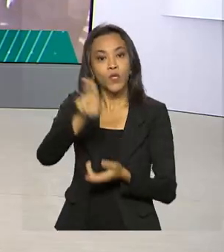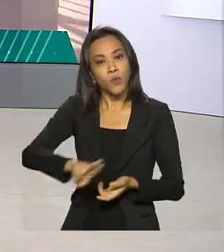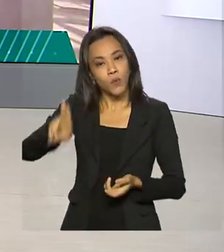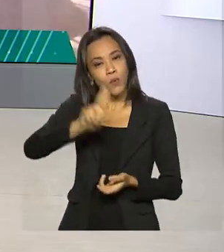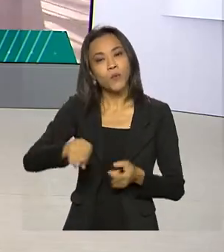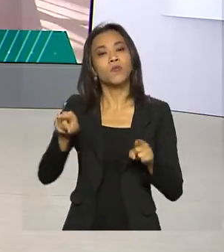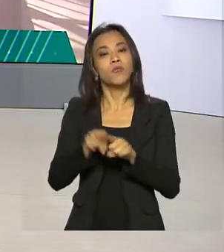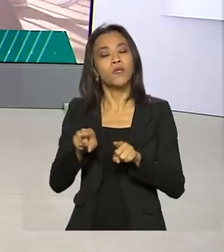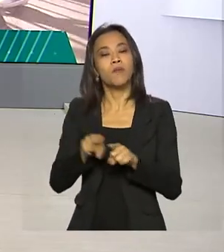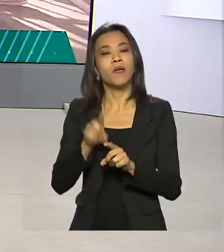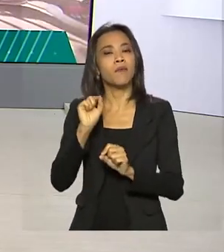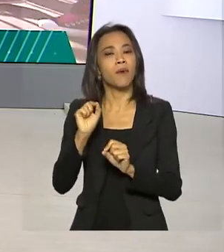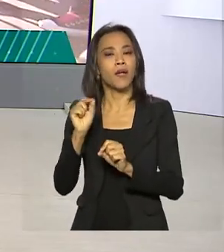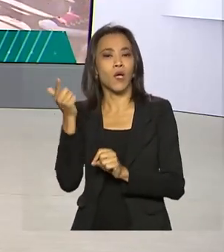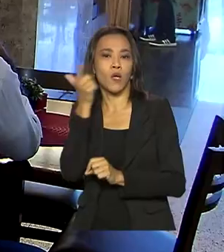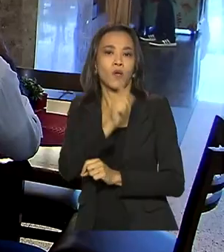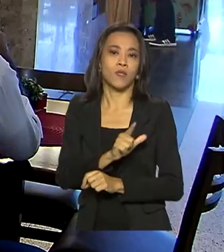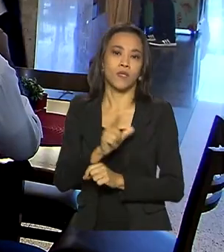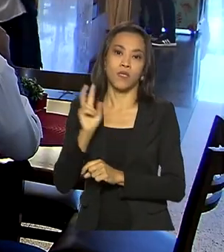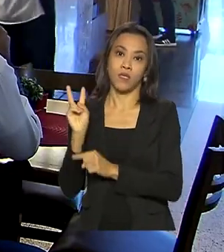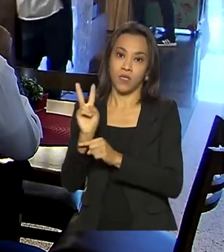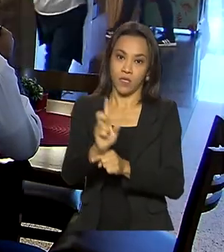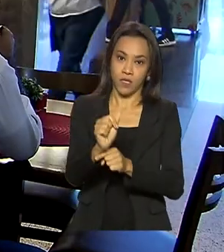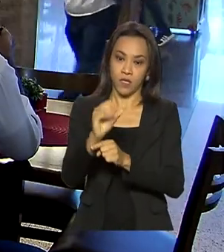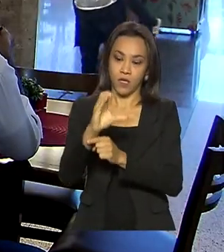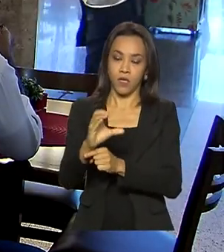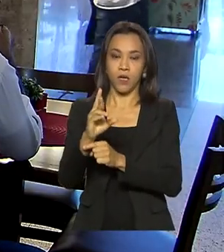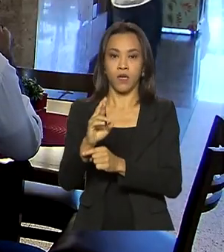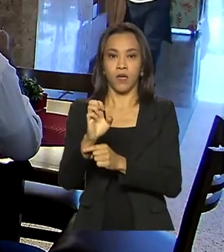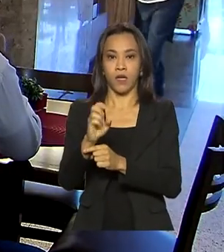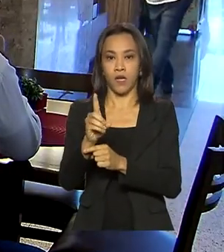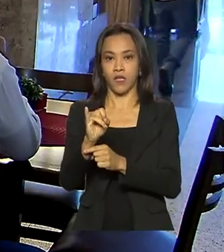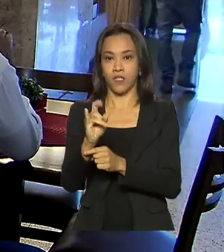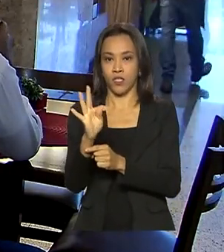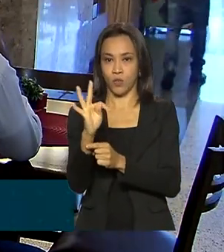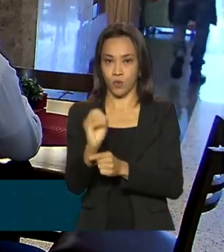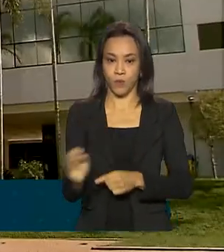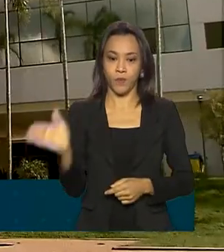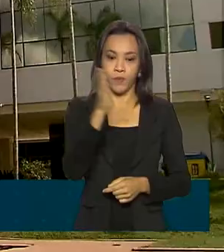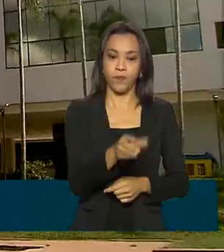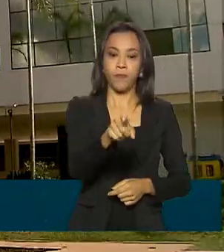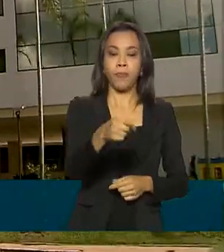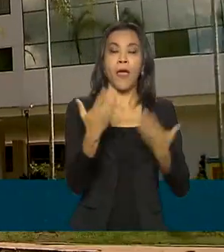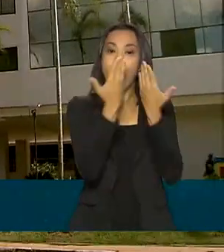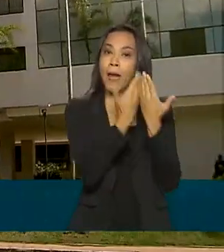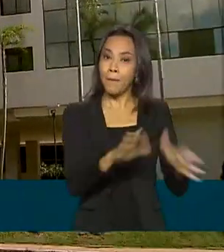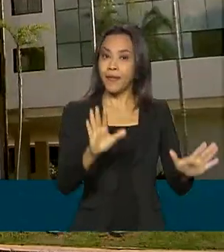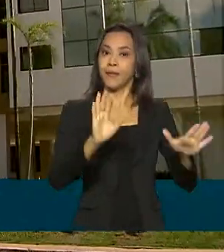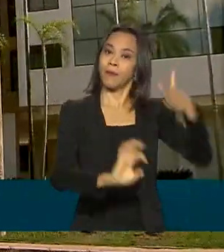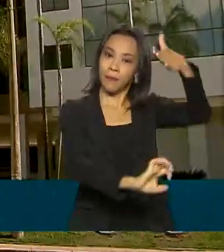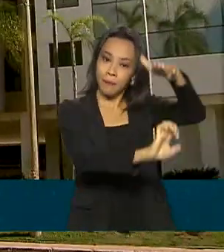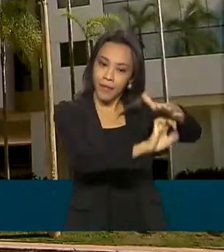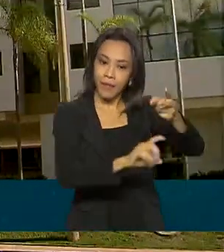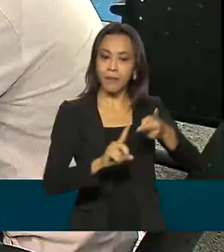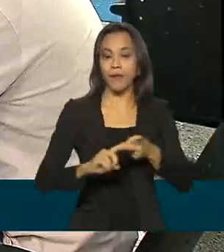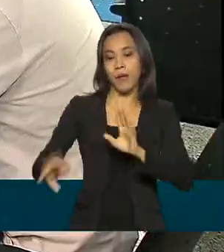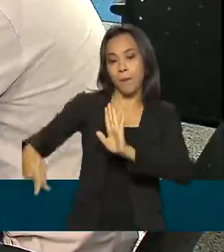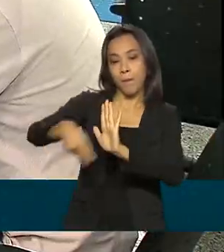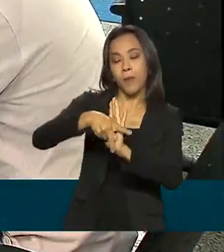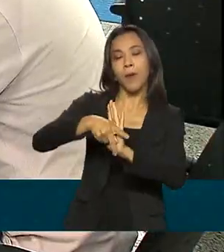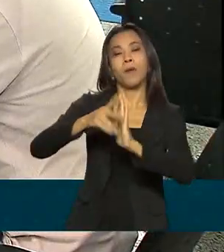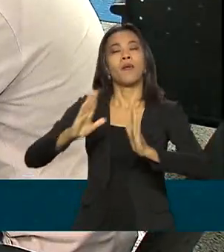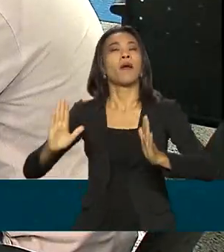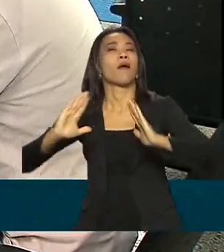garantias para obtenção de crédito. Abrir o próprio negócio, realizar o sonho da casa própria